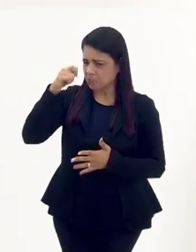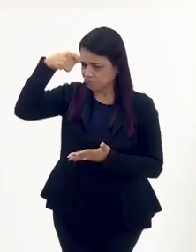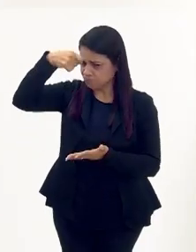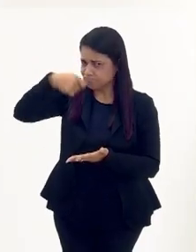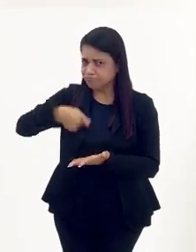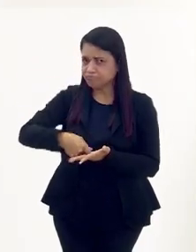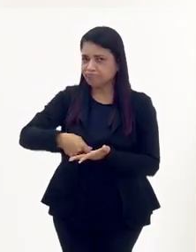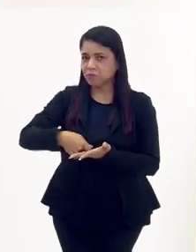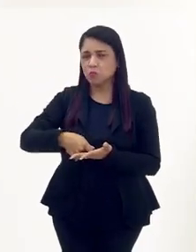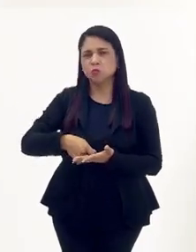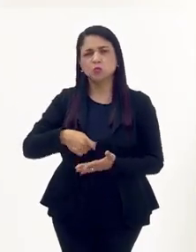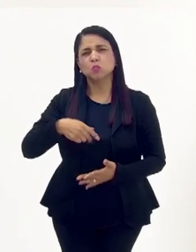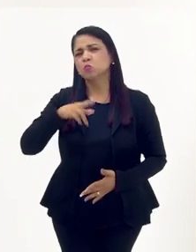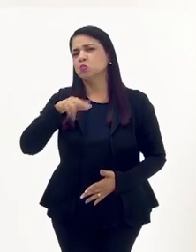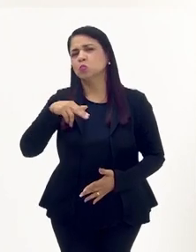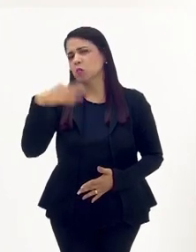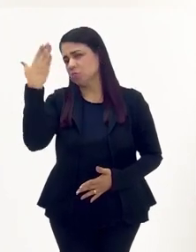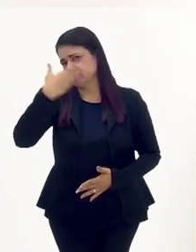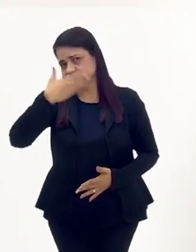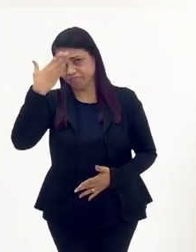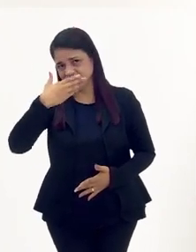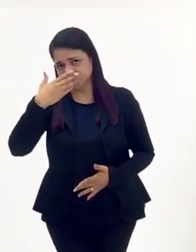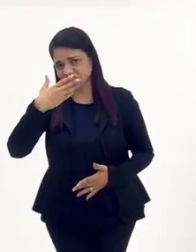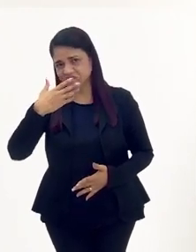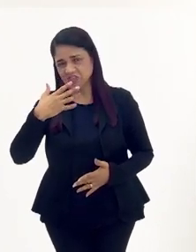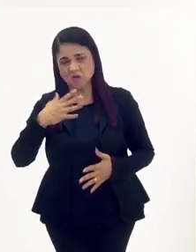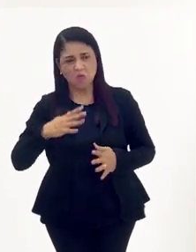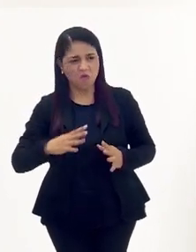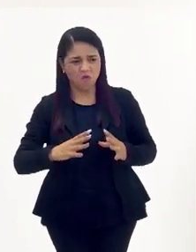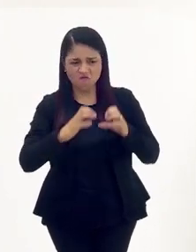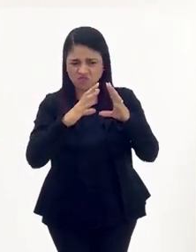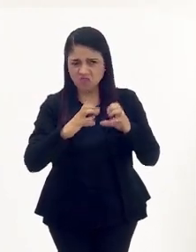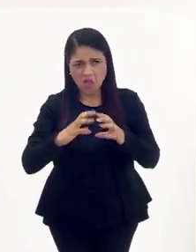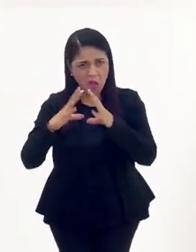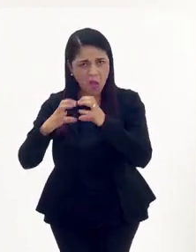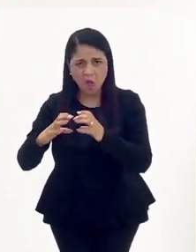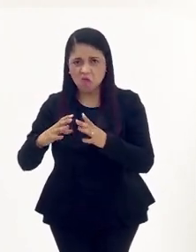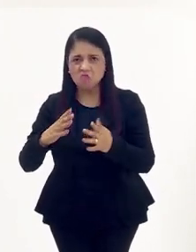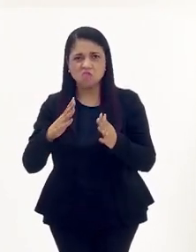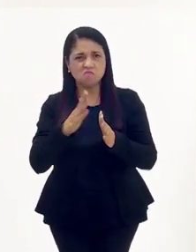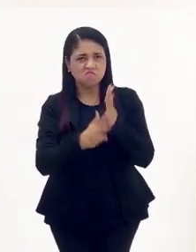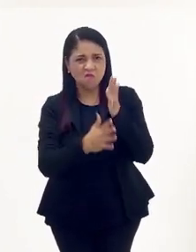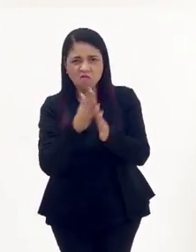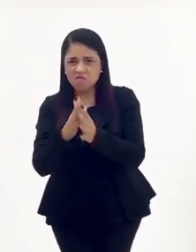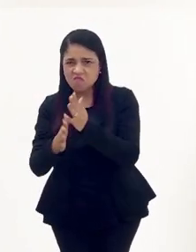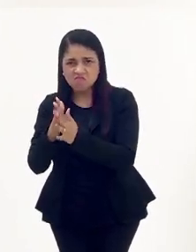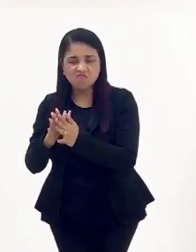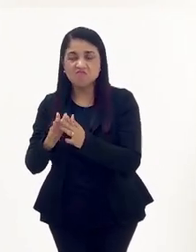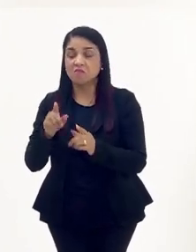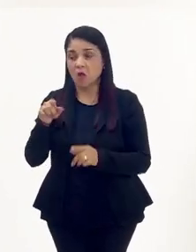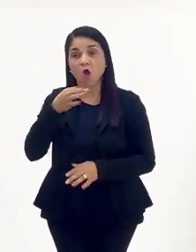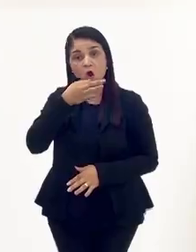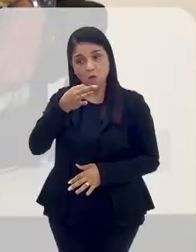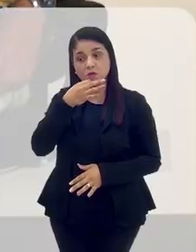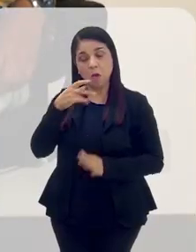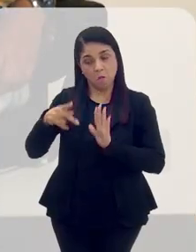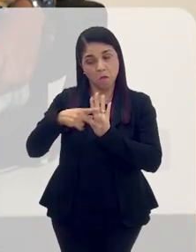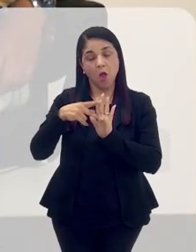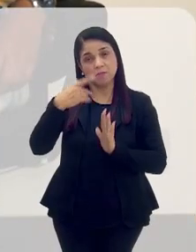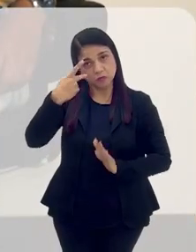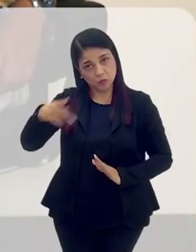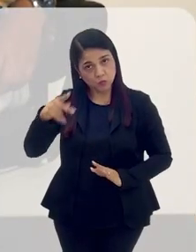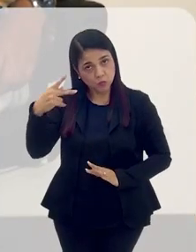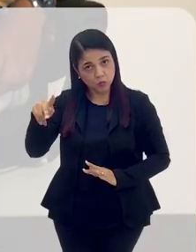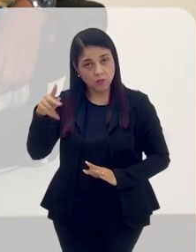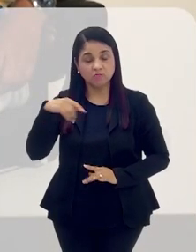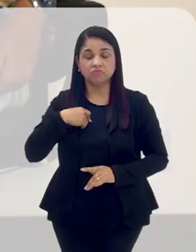ideias firmes, nunca vi você envolvida em qualquer polêmica, mas você tem as suas opiniões no que